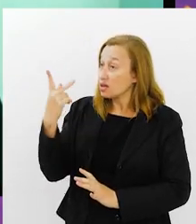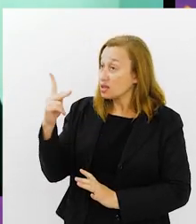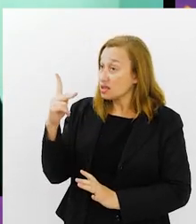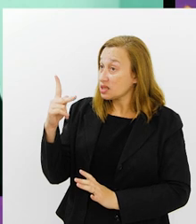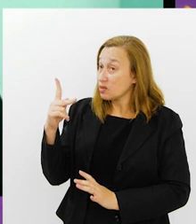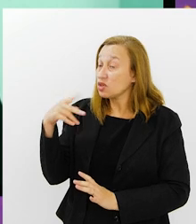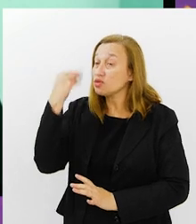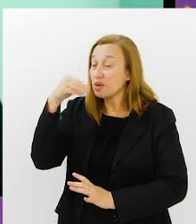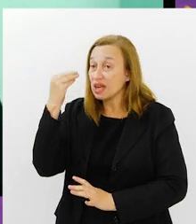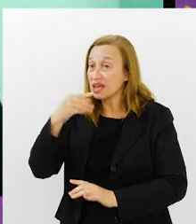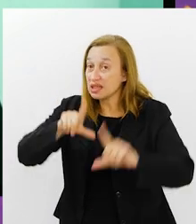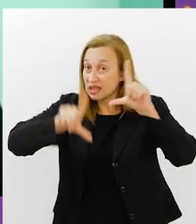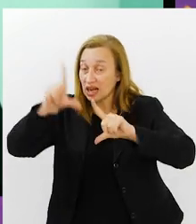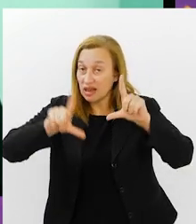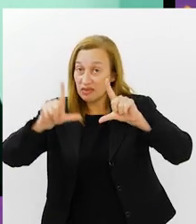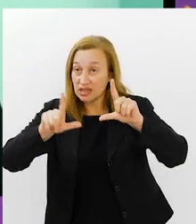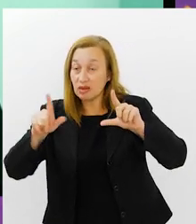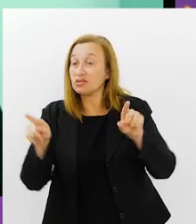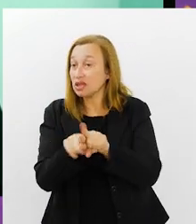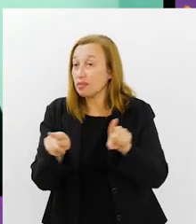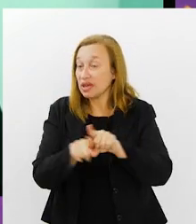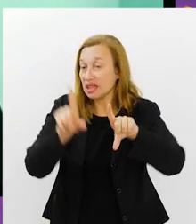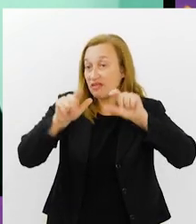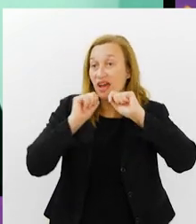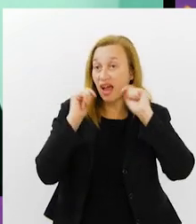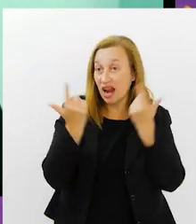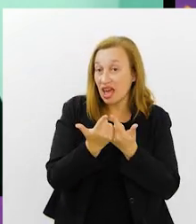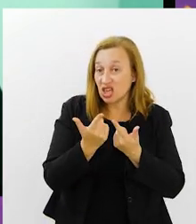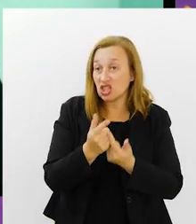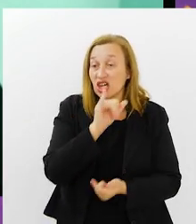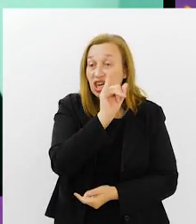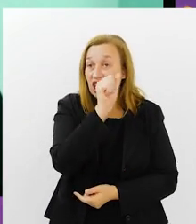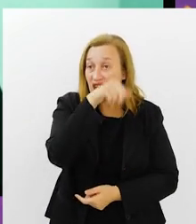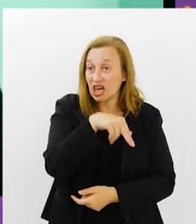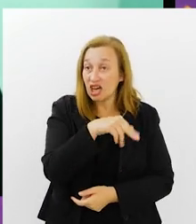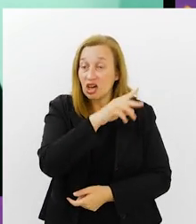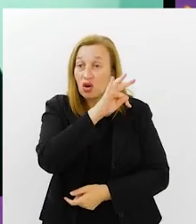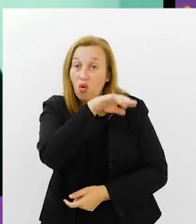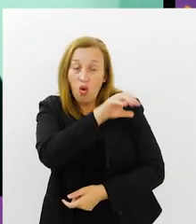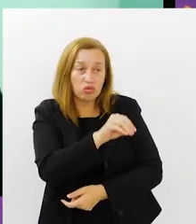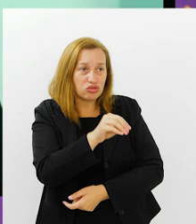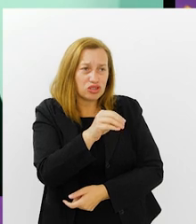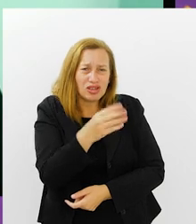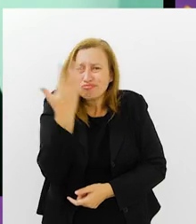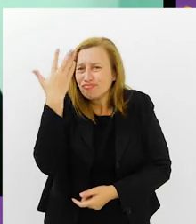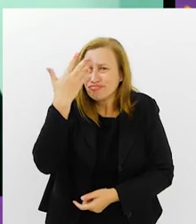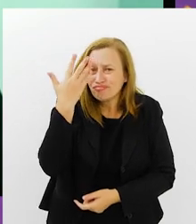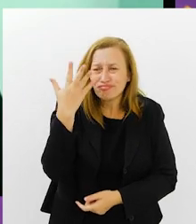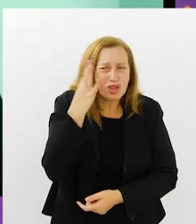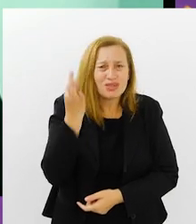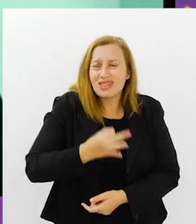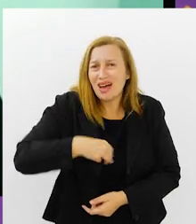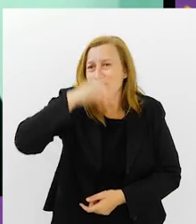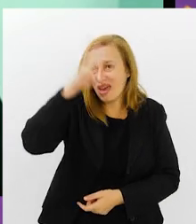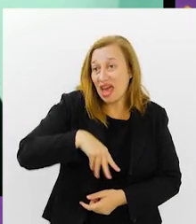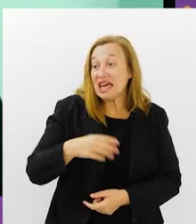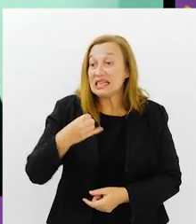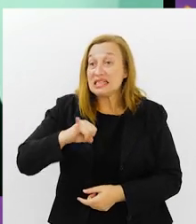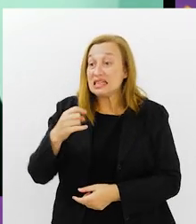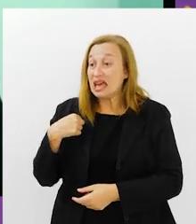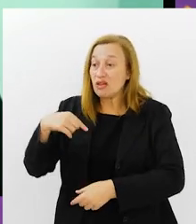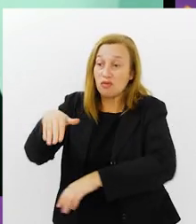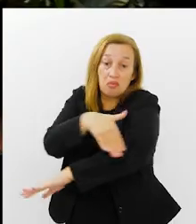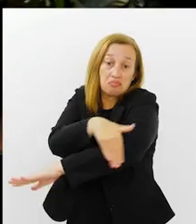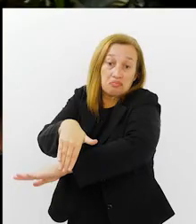pelo seu passado em televisão, agora na TV Alerja também, né? E o Ian Couto, ninguém sabe quem é. Se soltar ele na presidente